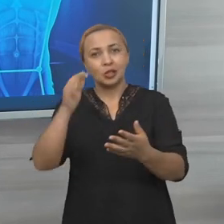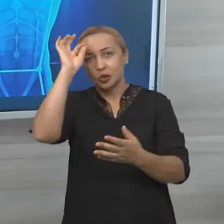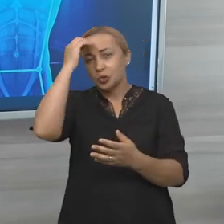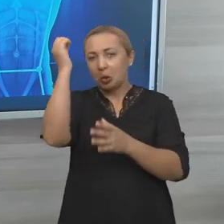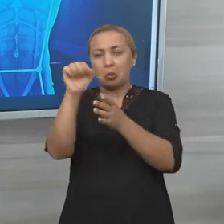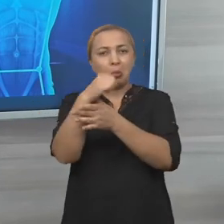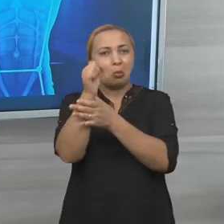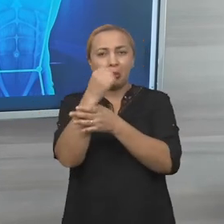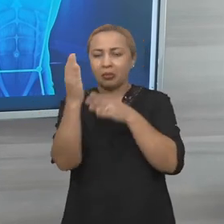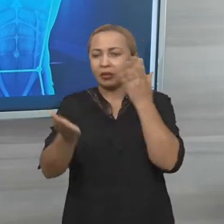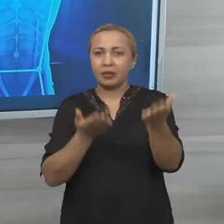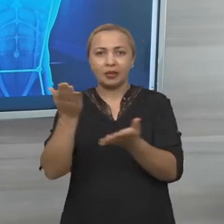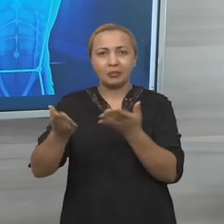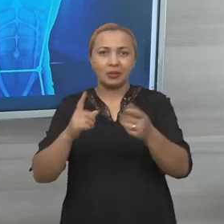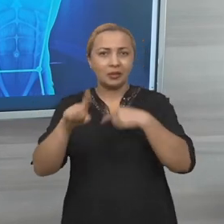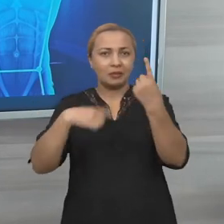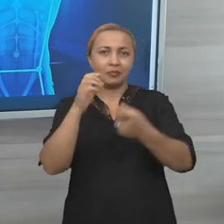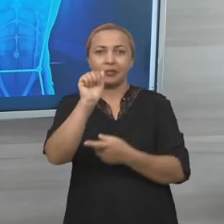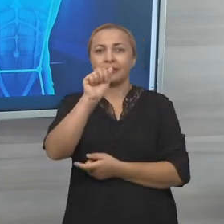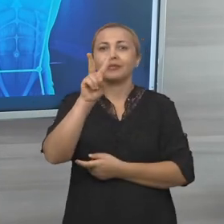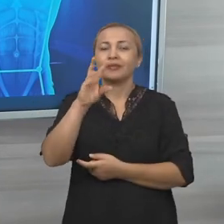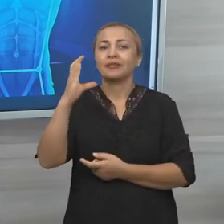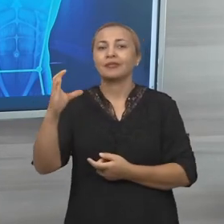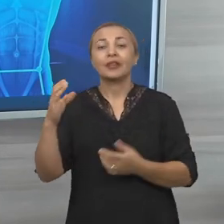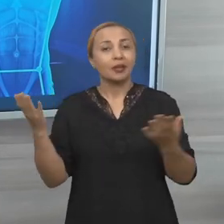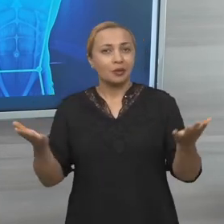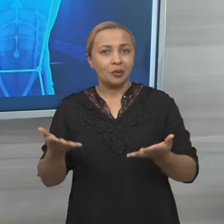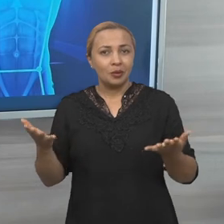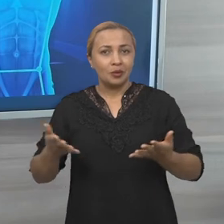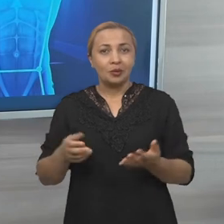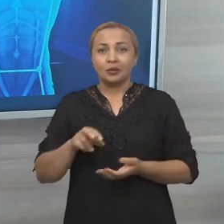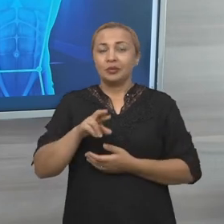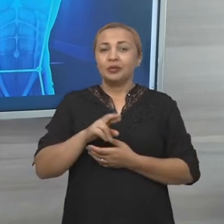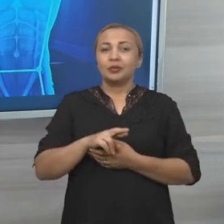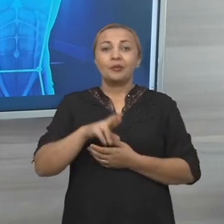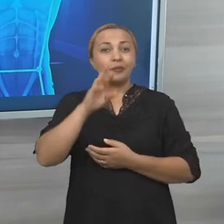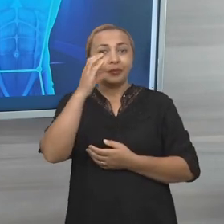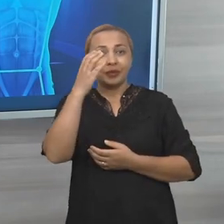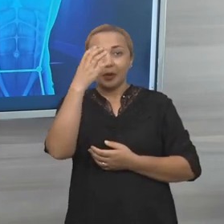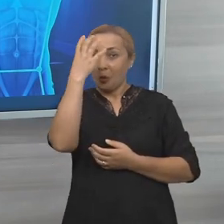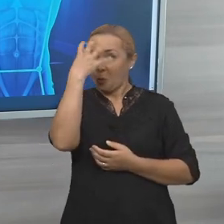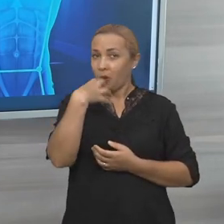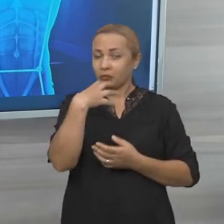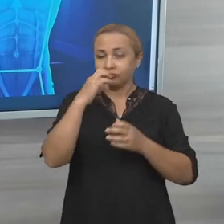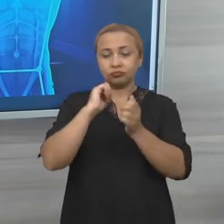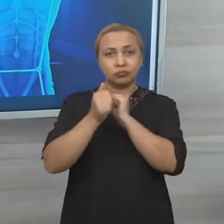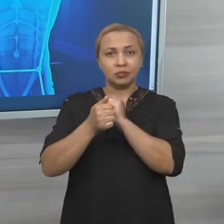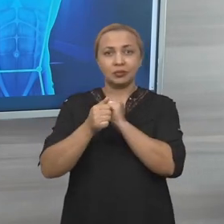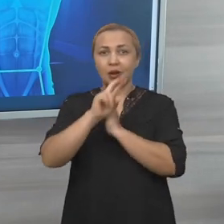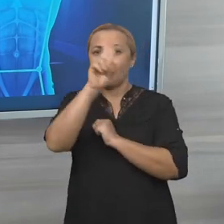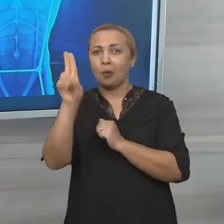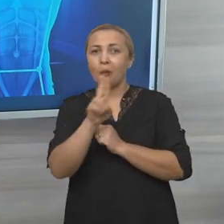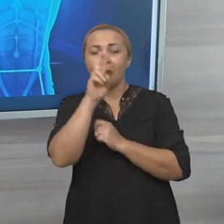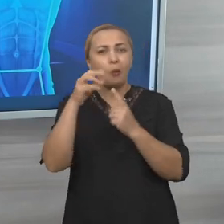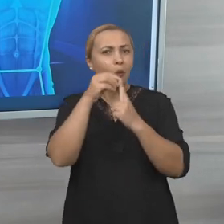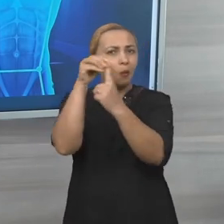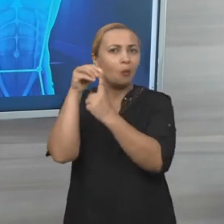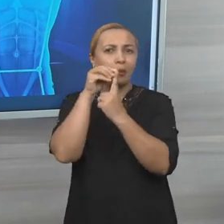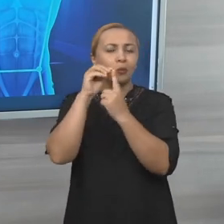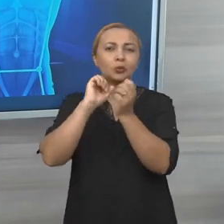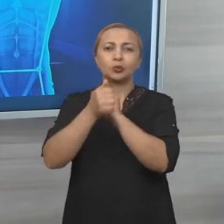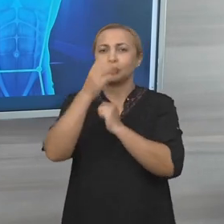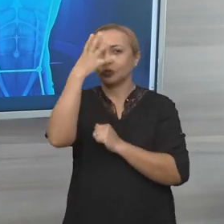reabilitação pós-AVC. Então hoje, o Rehabilite Gaming deixou de ser um único jogo sério